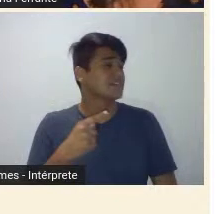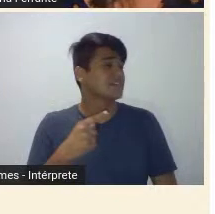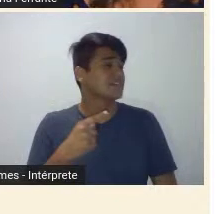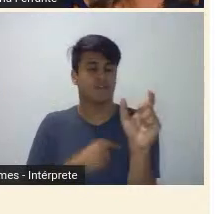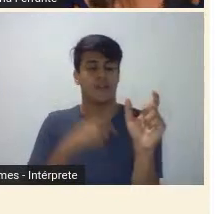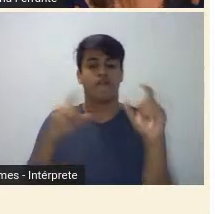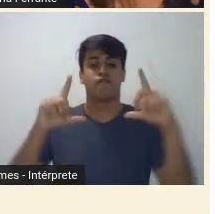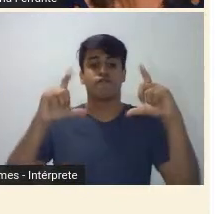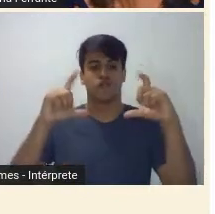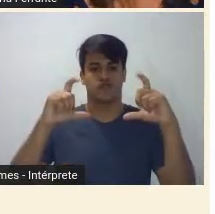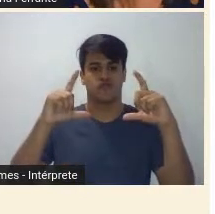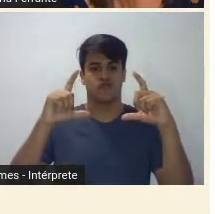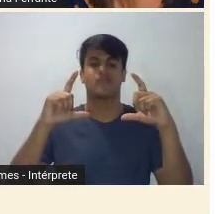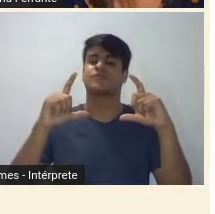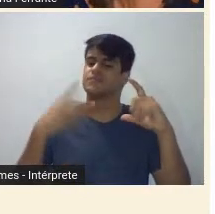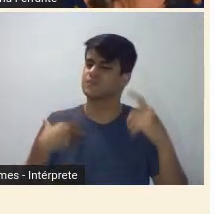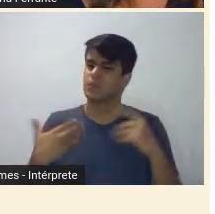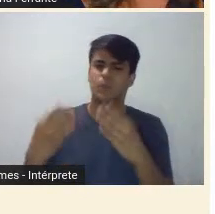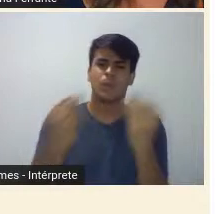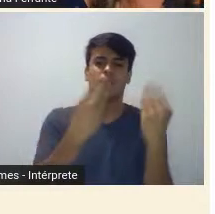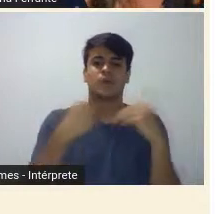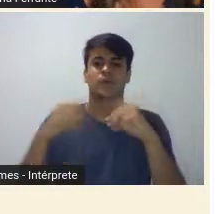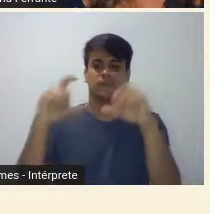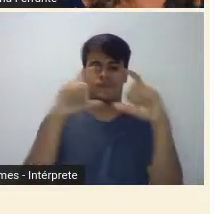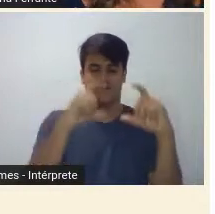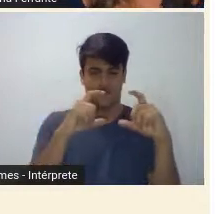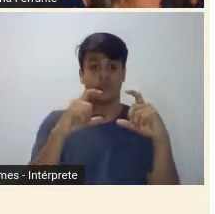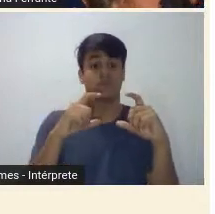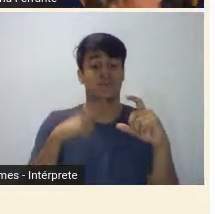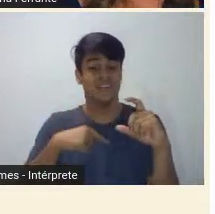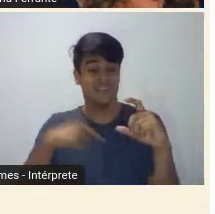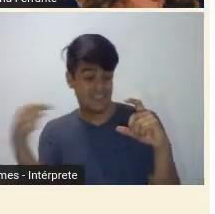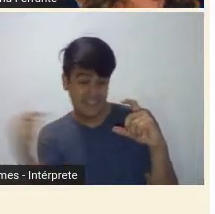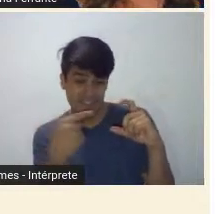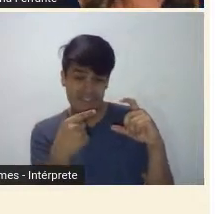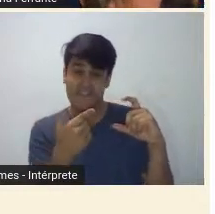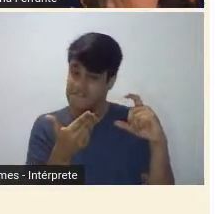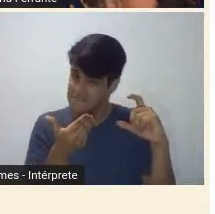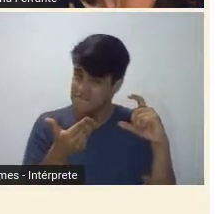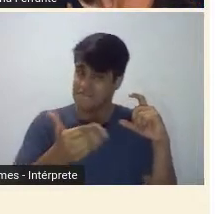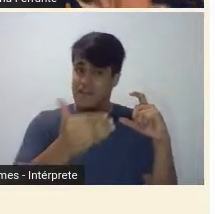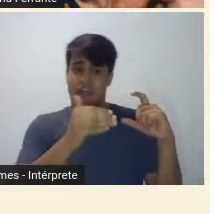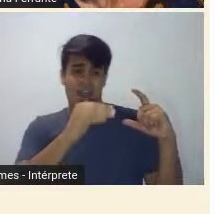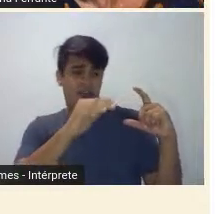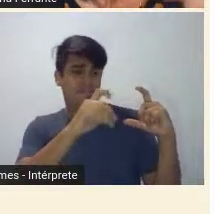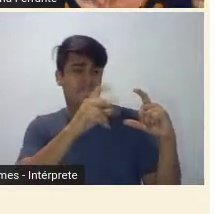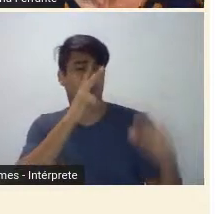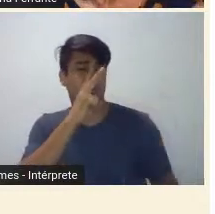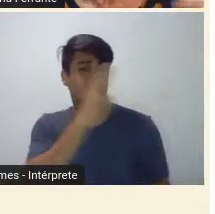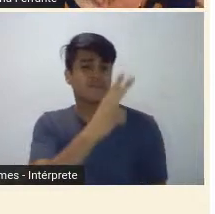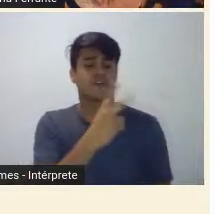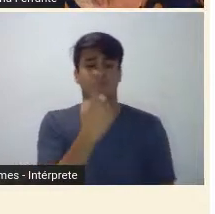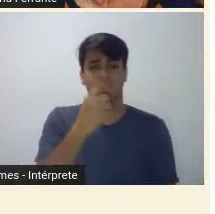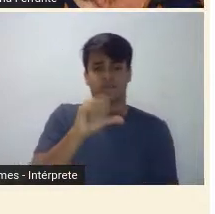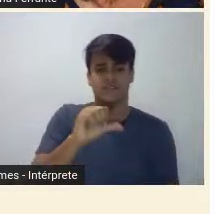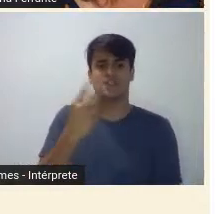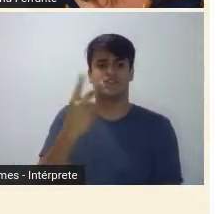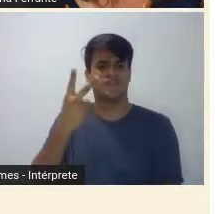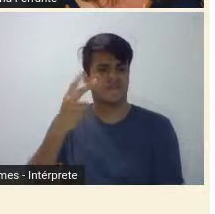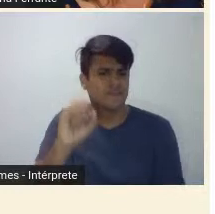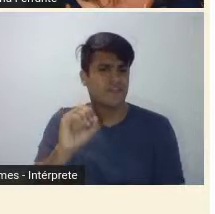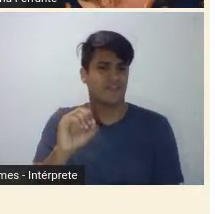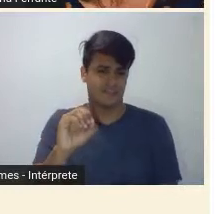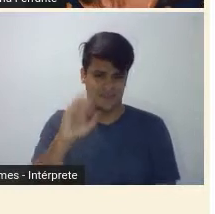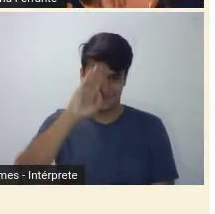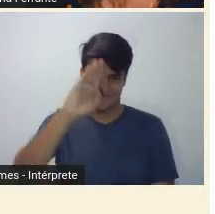fotografia, de fato, ela vai entrar com força no início do século XX, na imprensa do início do século